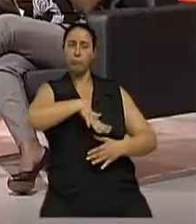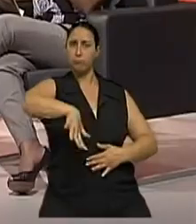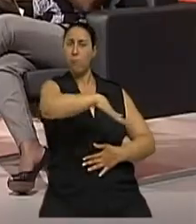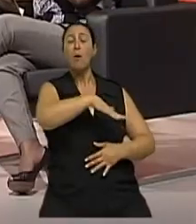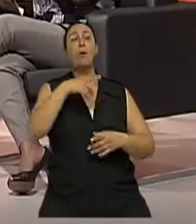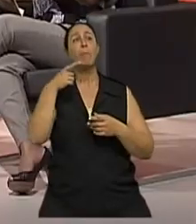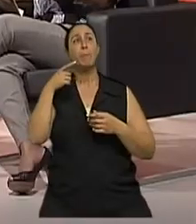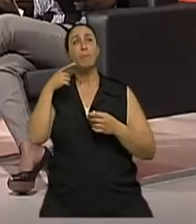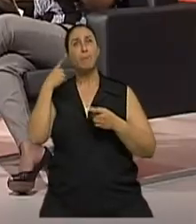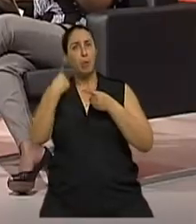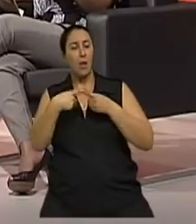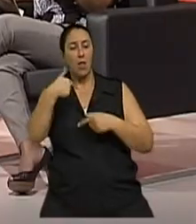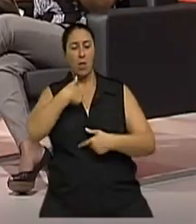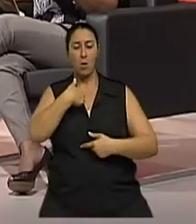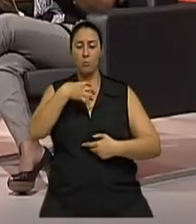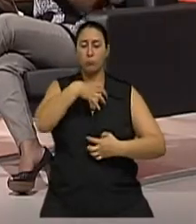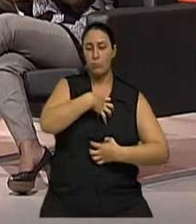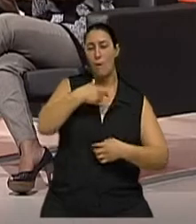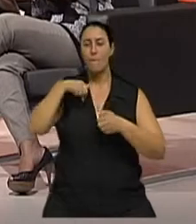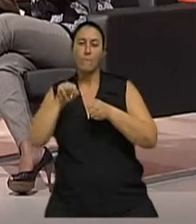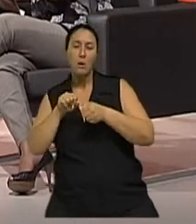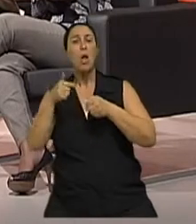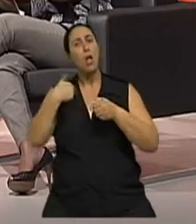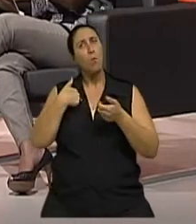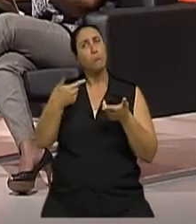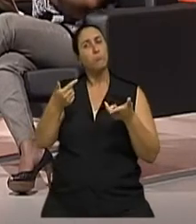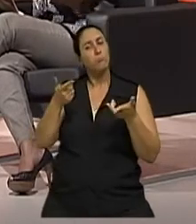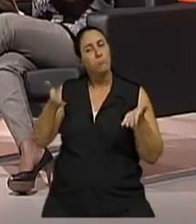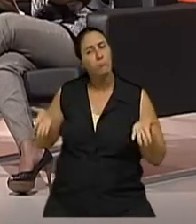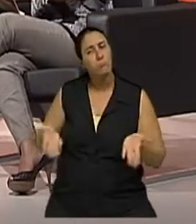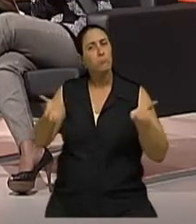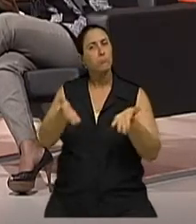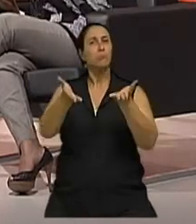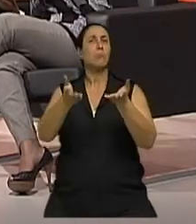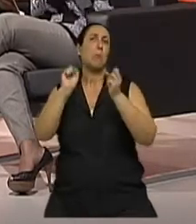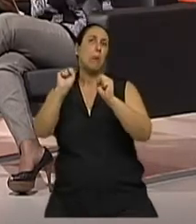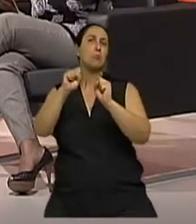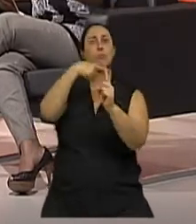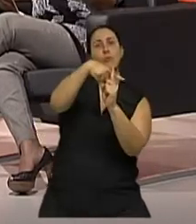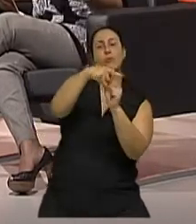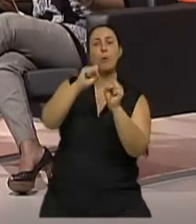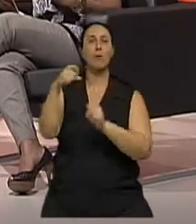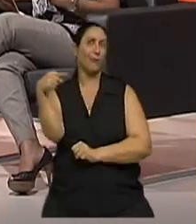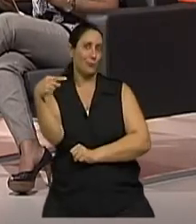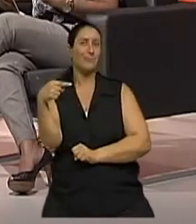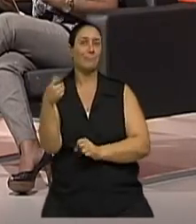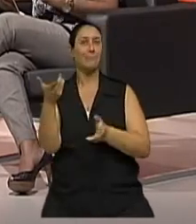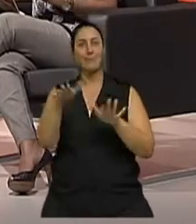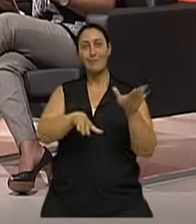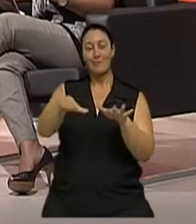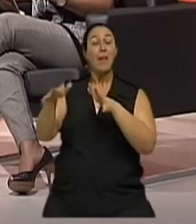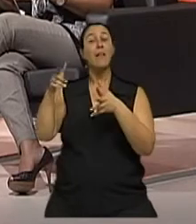Conforme eu estou agindo ou interagindo, eu estou contribuindo para mais ou para menos para aquele contexto se qualificar.